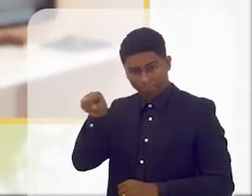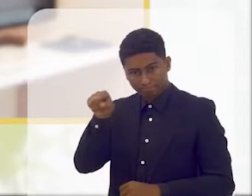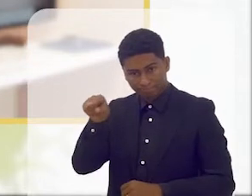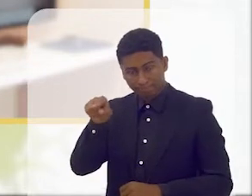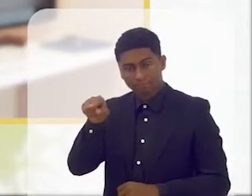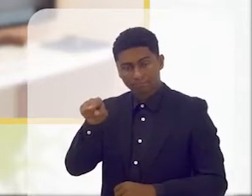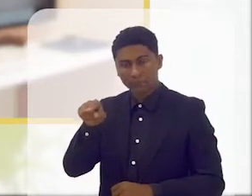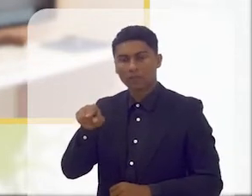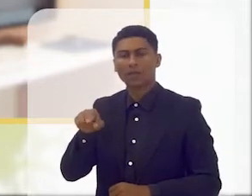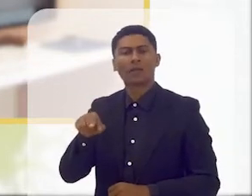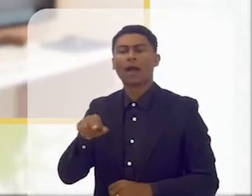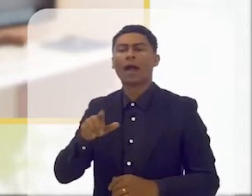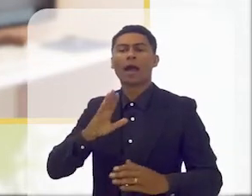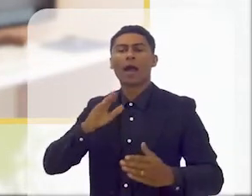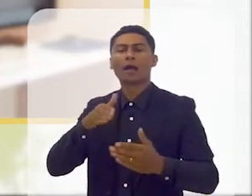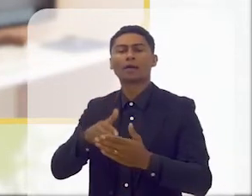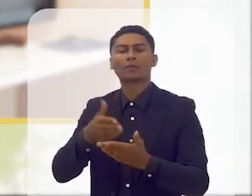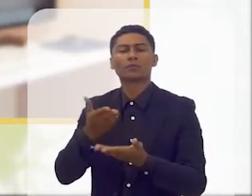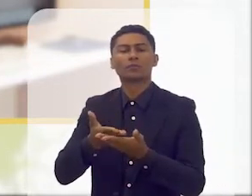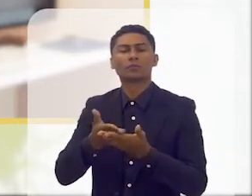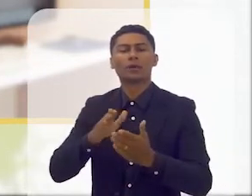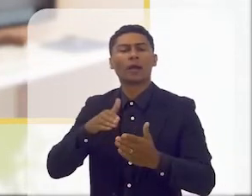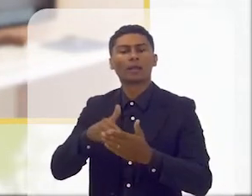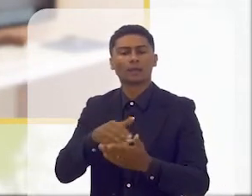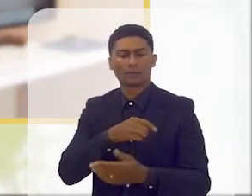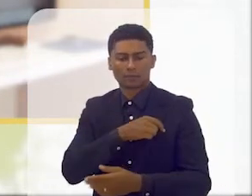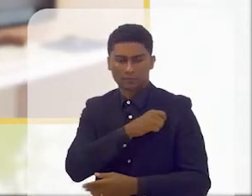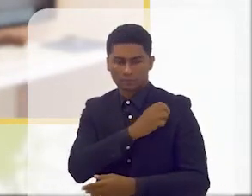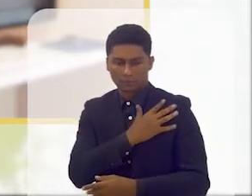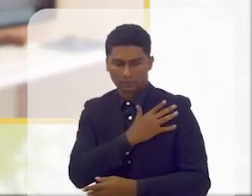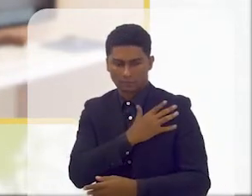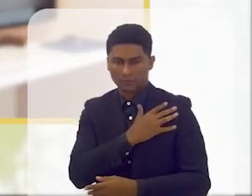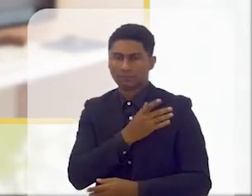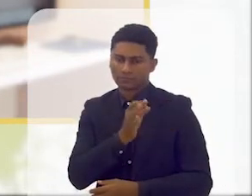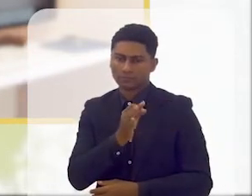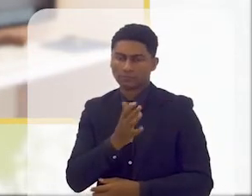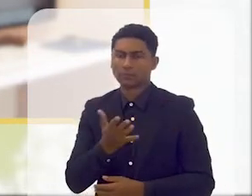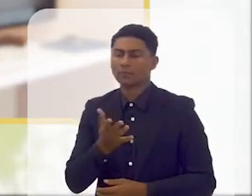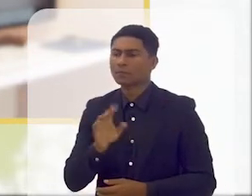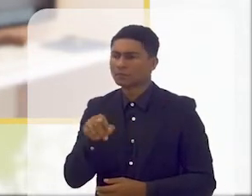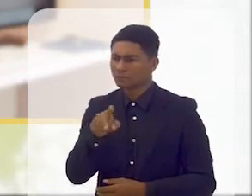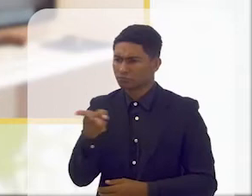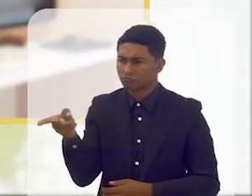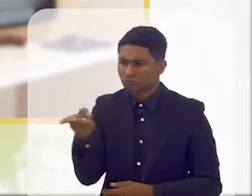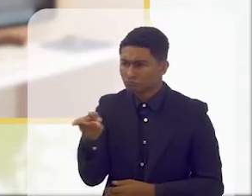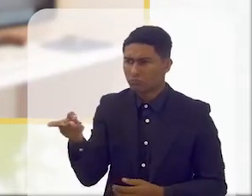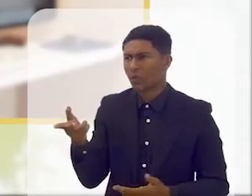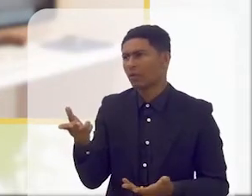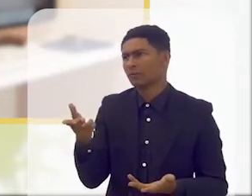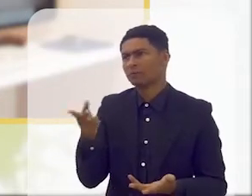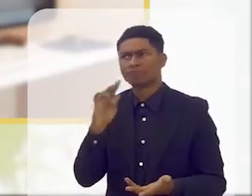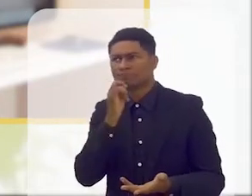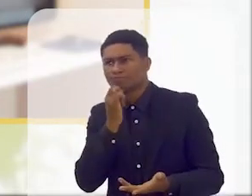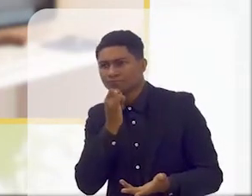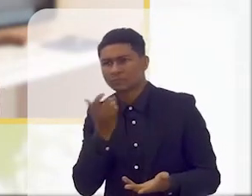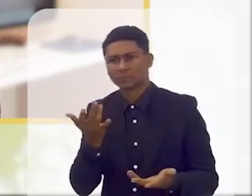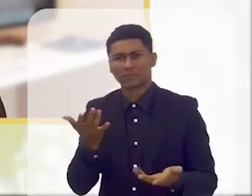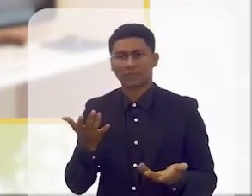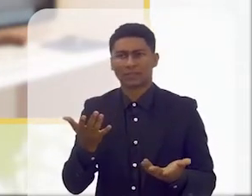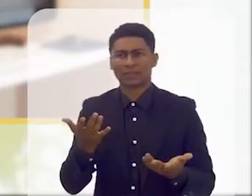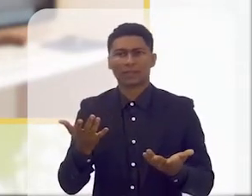na época dele, se chamava ginásio. Então, eles realmente não tinham um nível de alfabetismo,